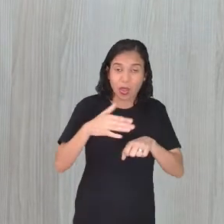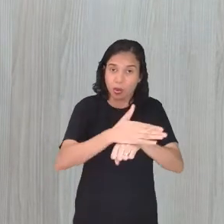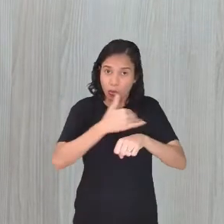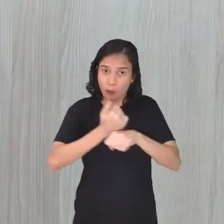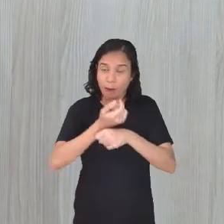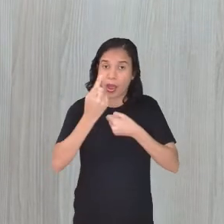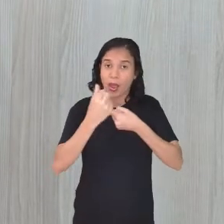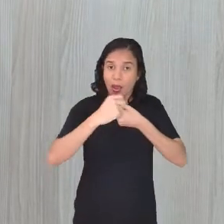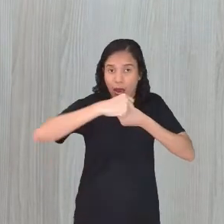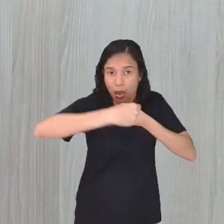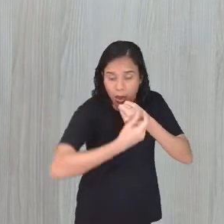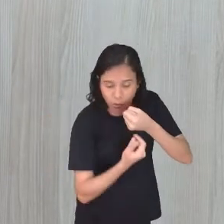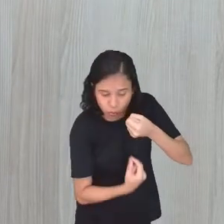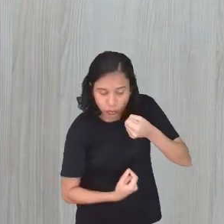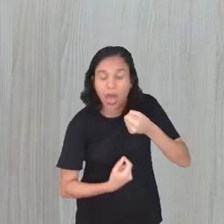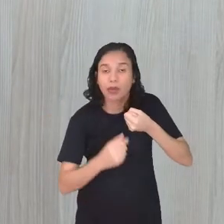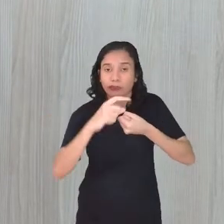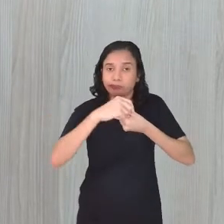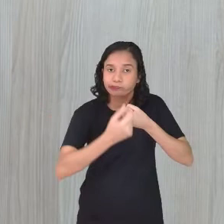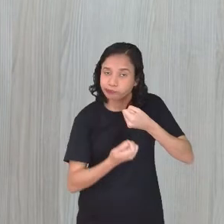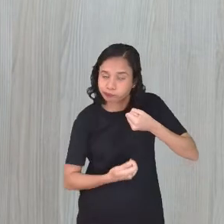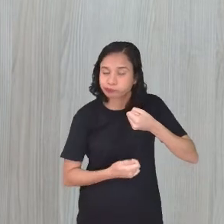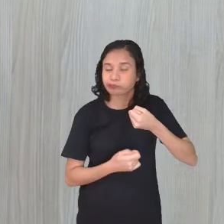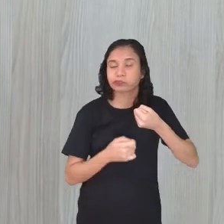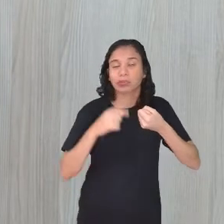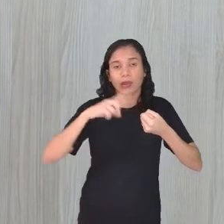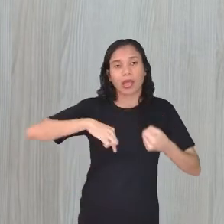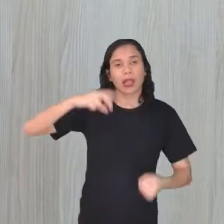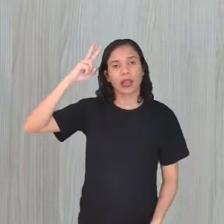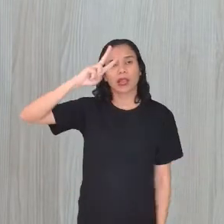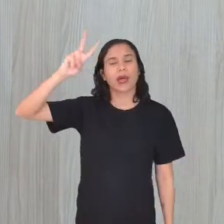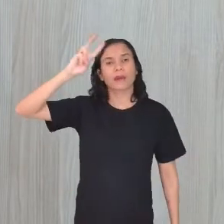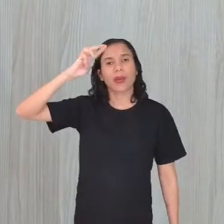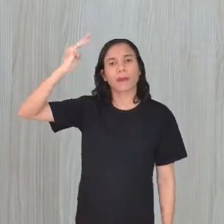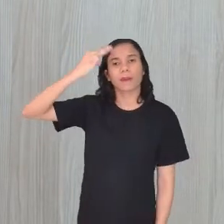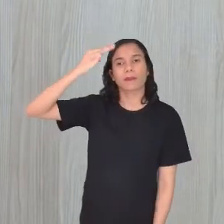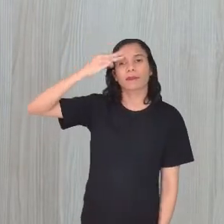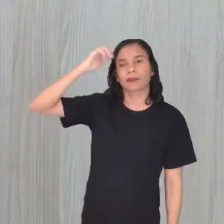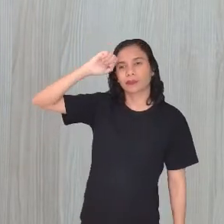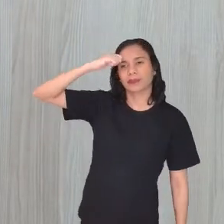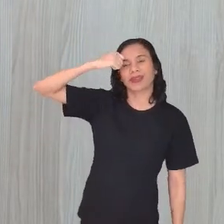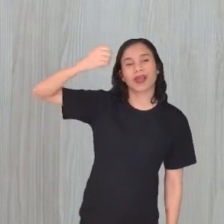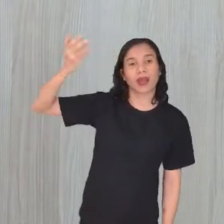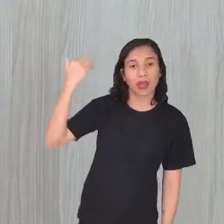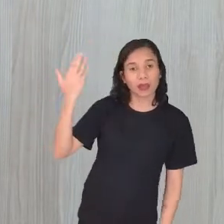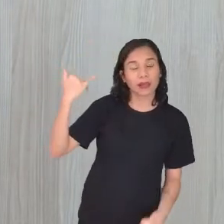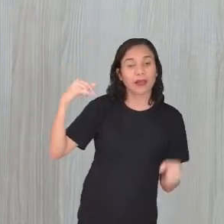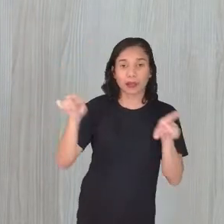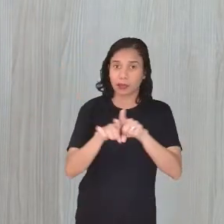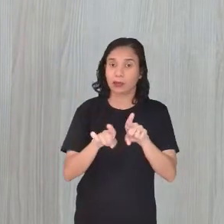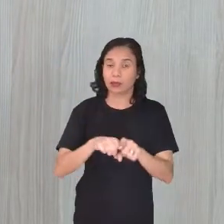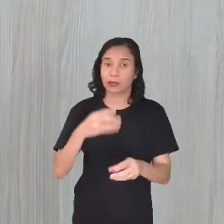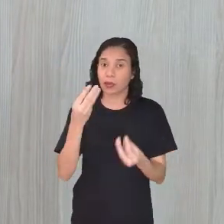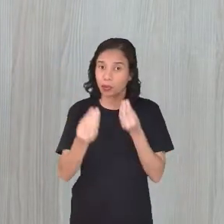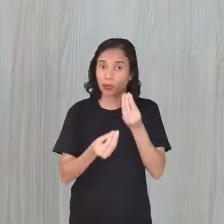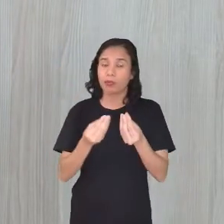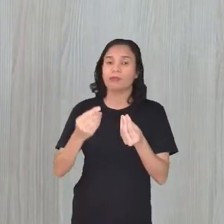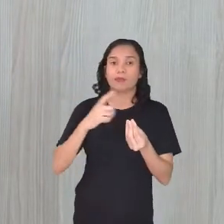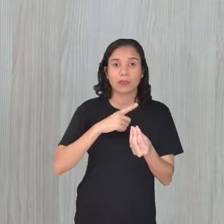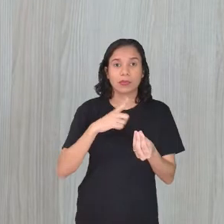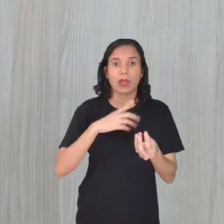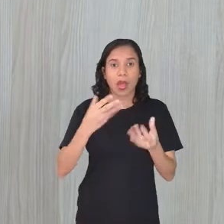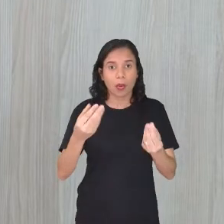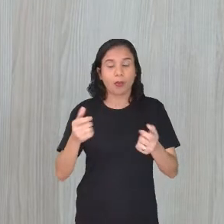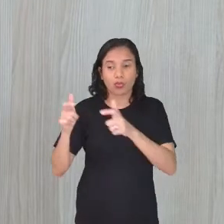importante, que relembra essa memória negra, né? Que antigamente também ele é lembrado pela presença de muitos